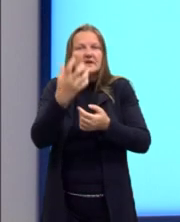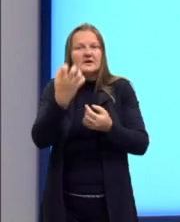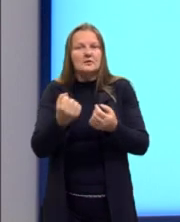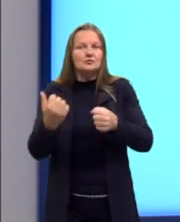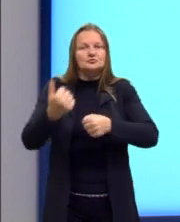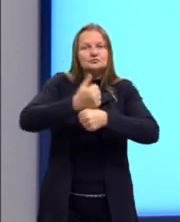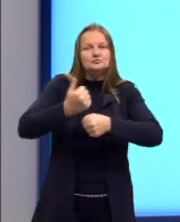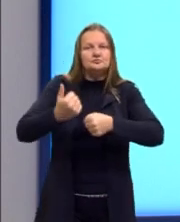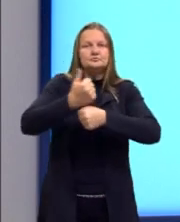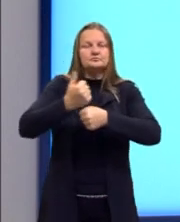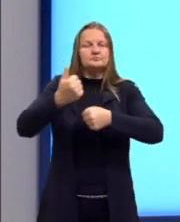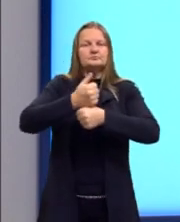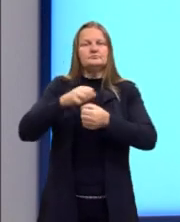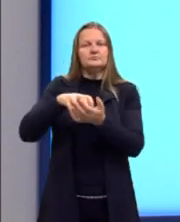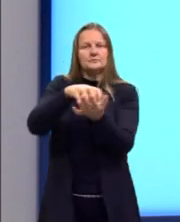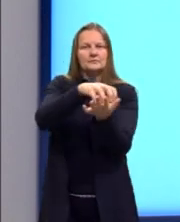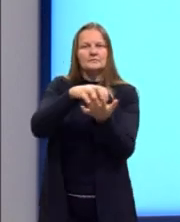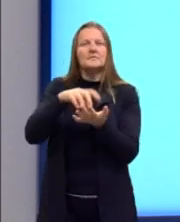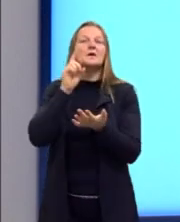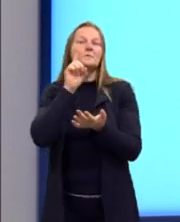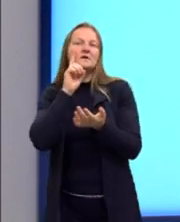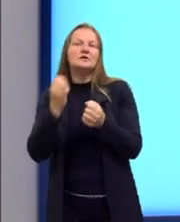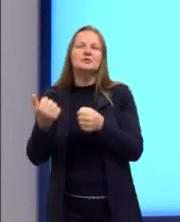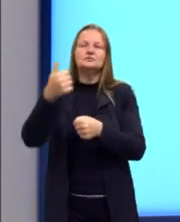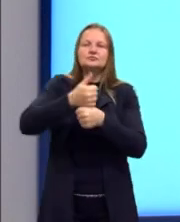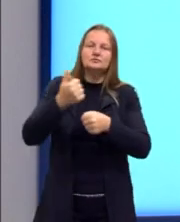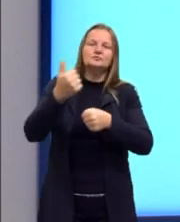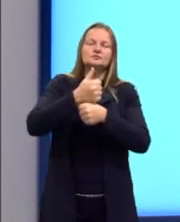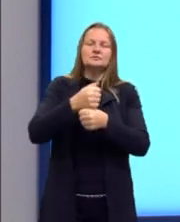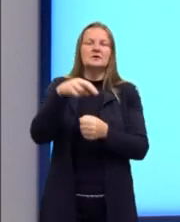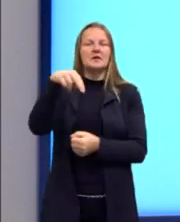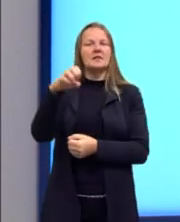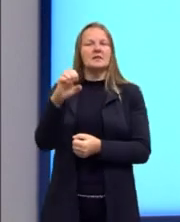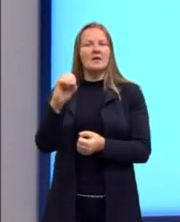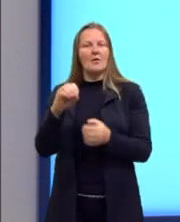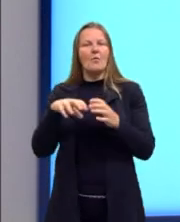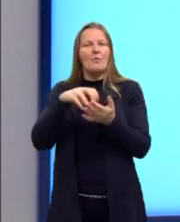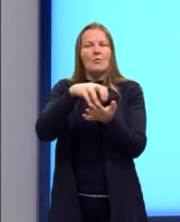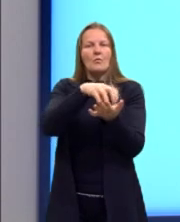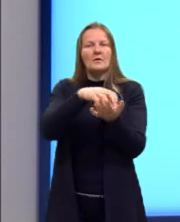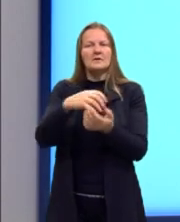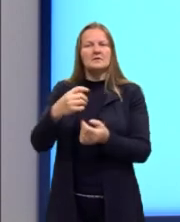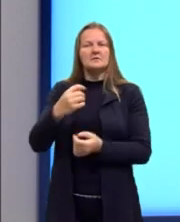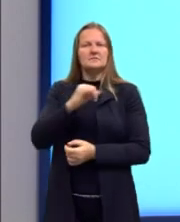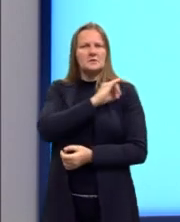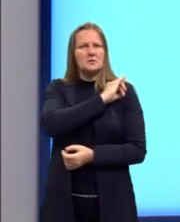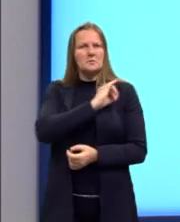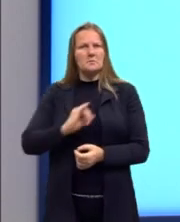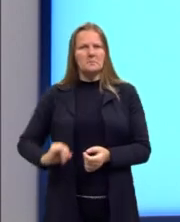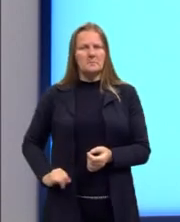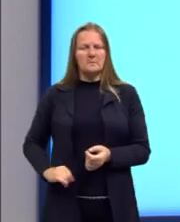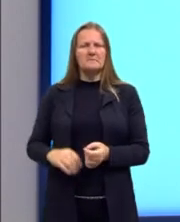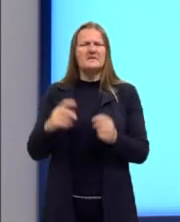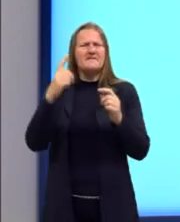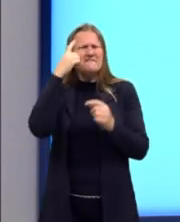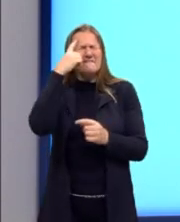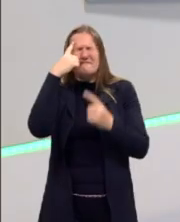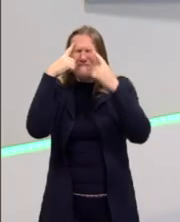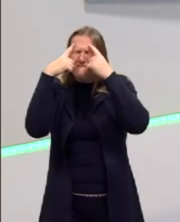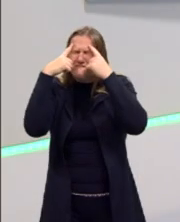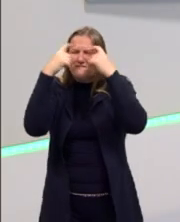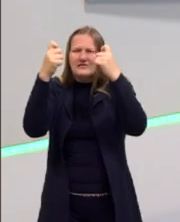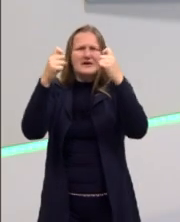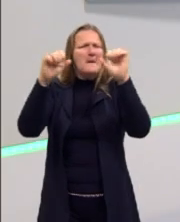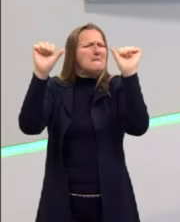substituir as antigas colônias americanas. E esse neocolonialismo, esse imperialismo, ele está marcado por uma violência brutal.